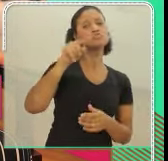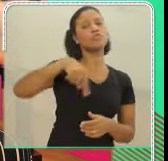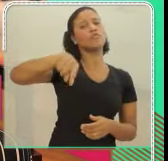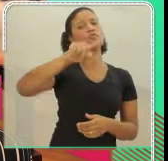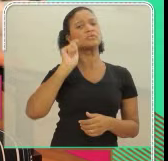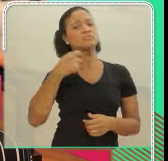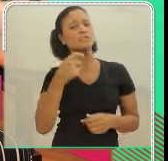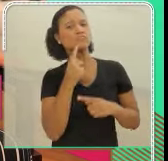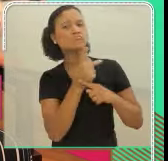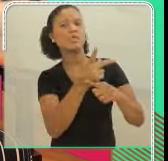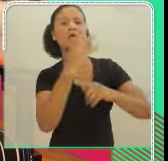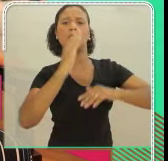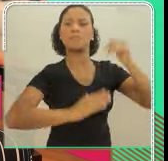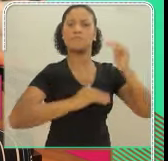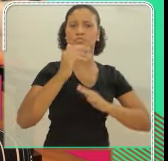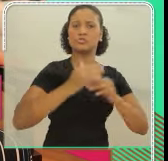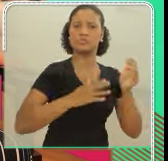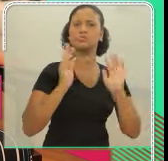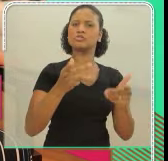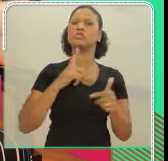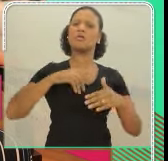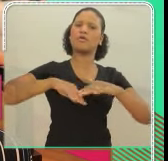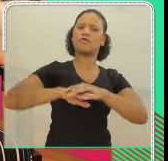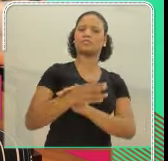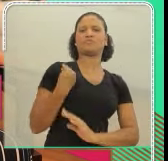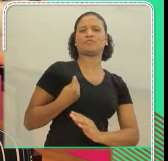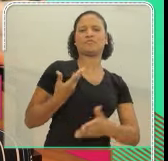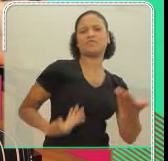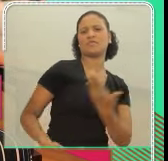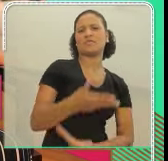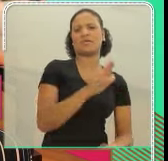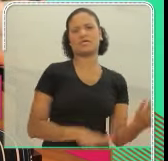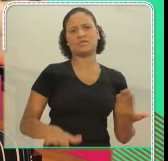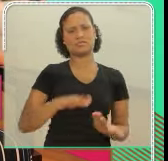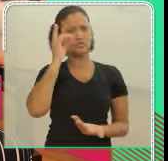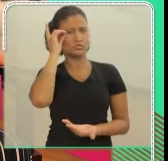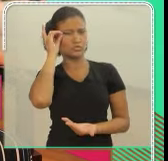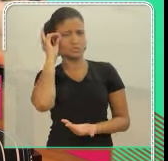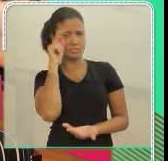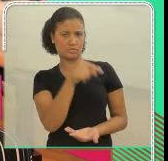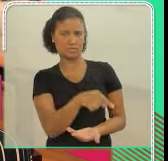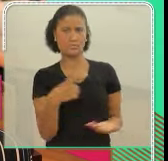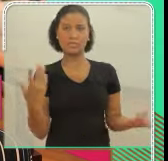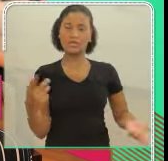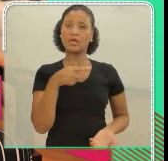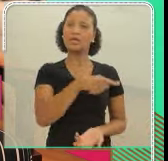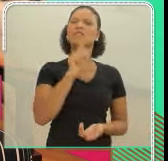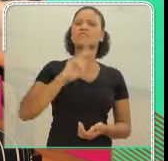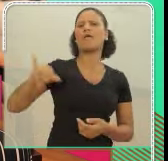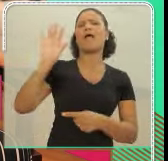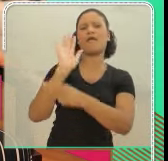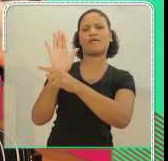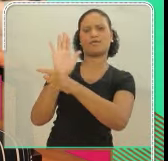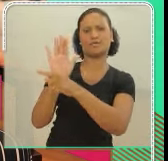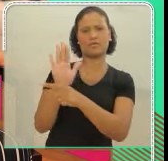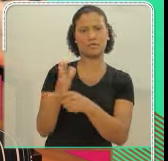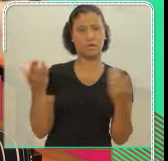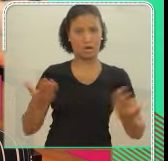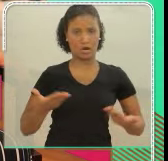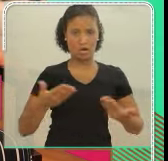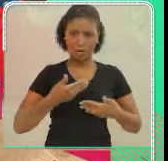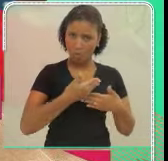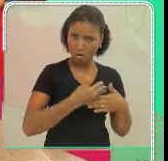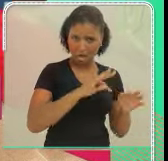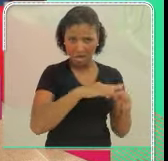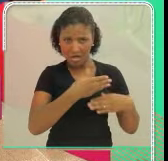acostumados a conviver com crianças com síndrome de Down, e eles que vão